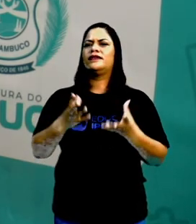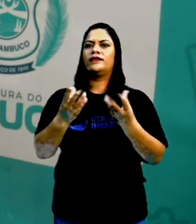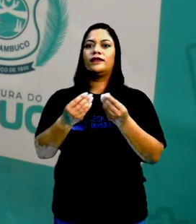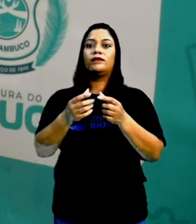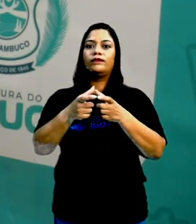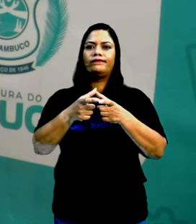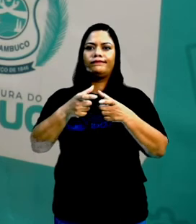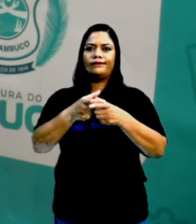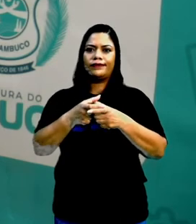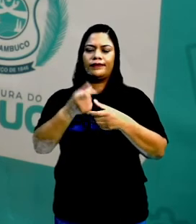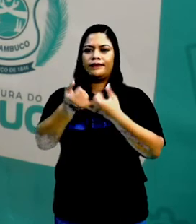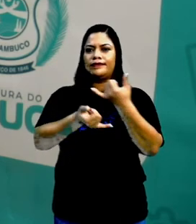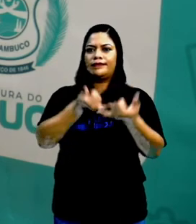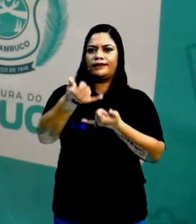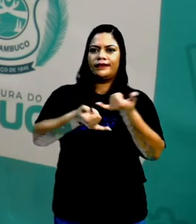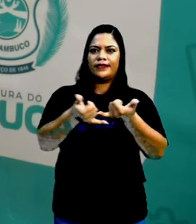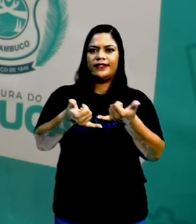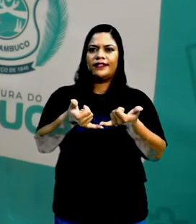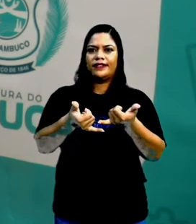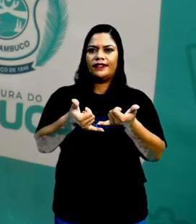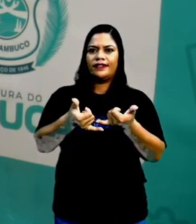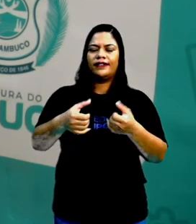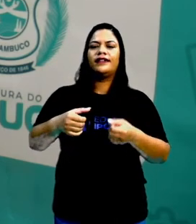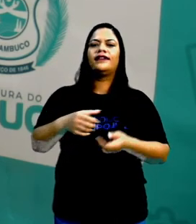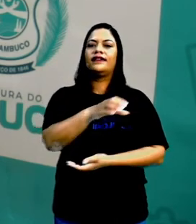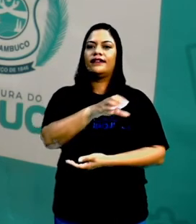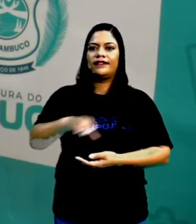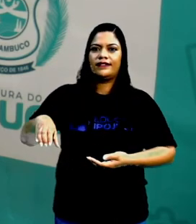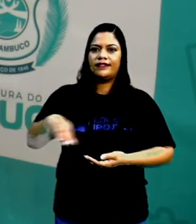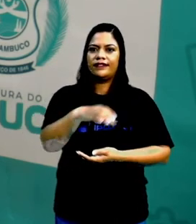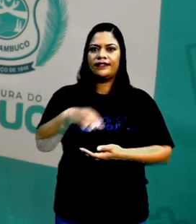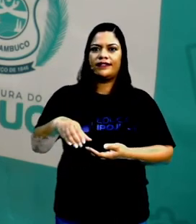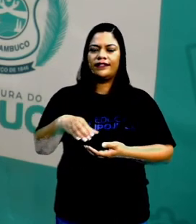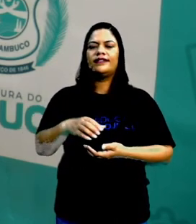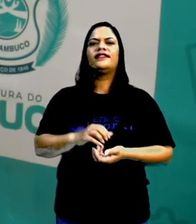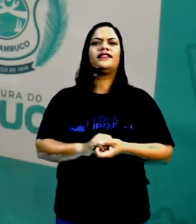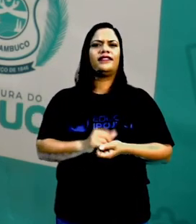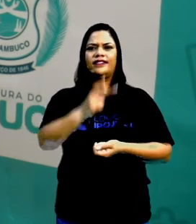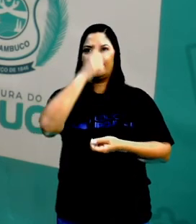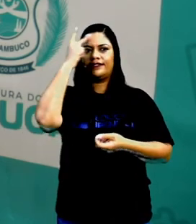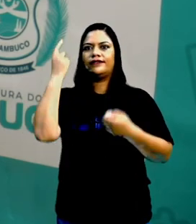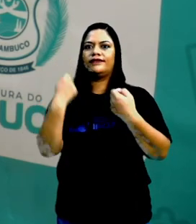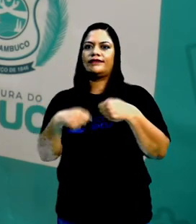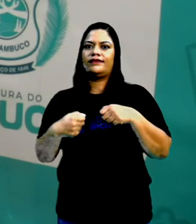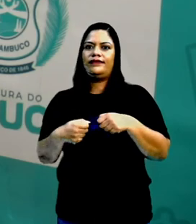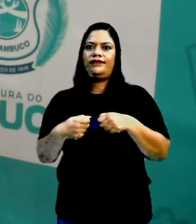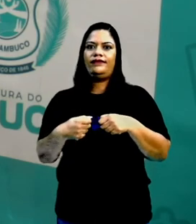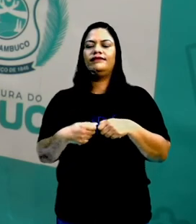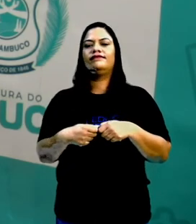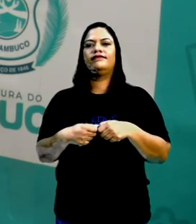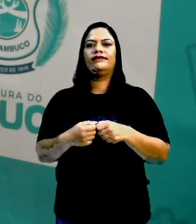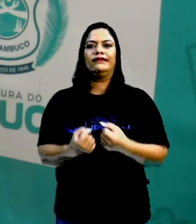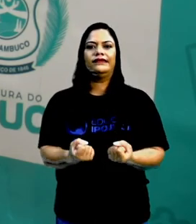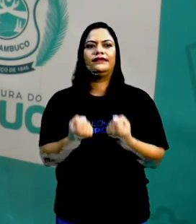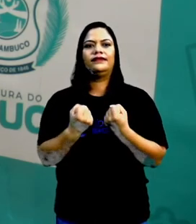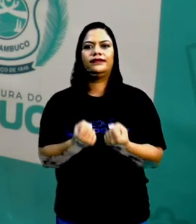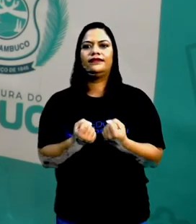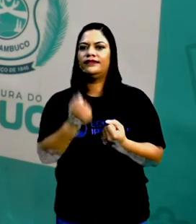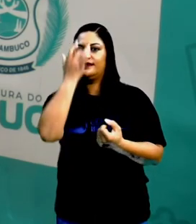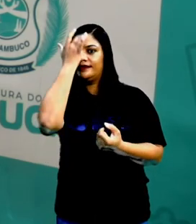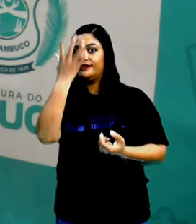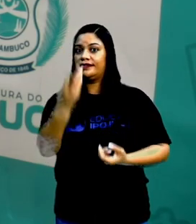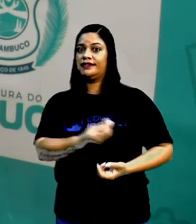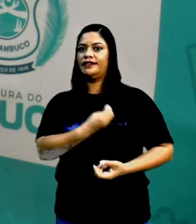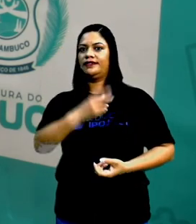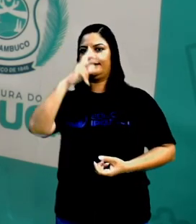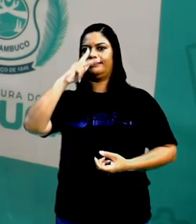pequenininhas Para brinquedos Pequenininhos A partir De uma ideia De uma necessidade Que as pessoas Tiveram De não carregar As coisas Nas costas Nem nas